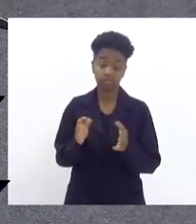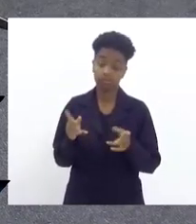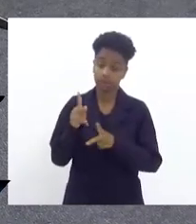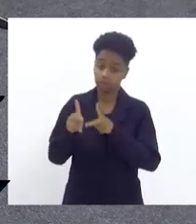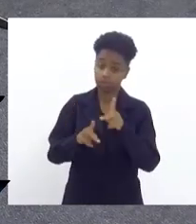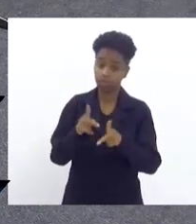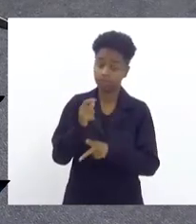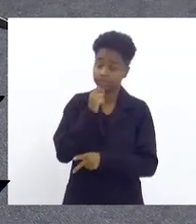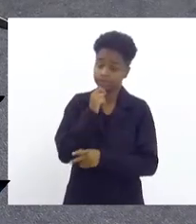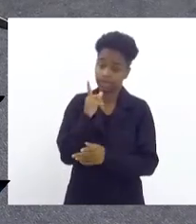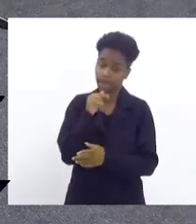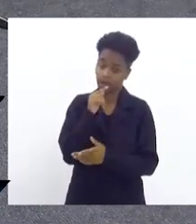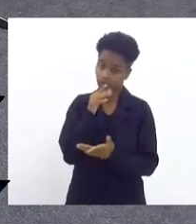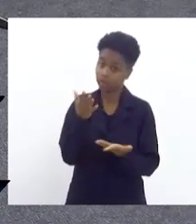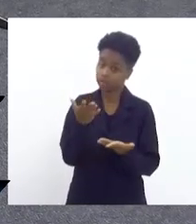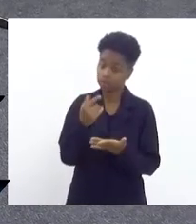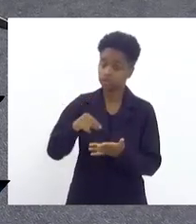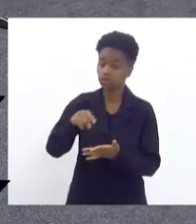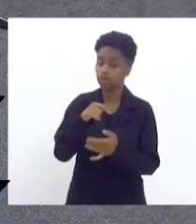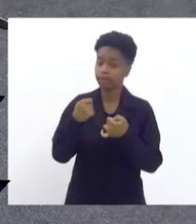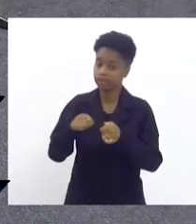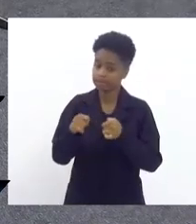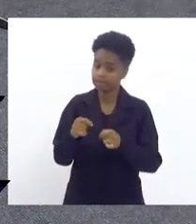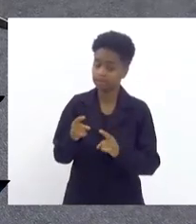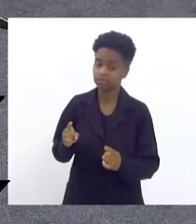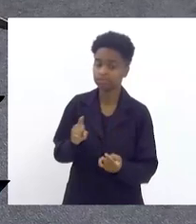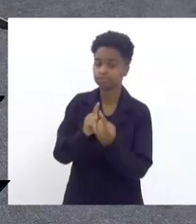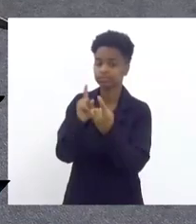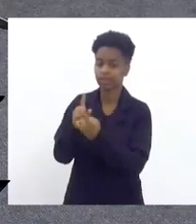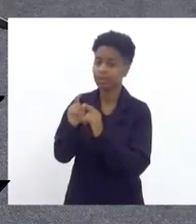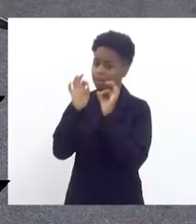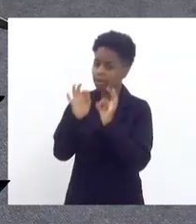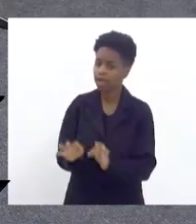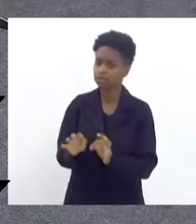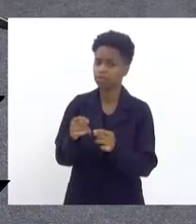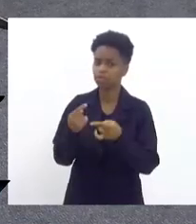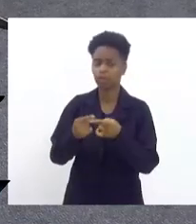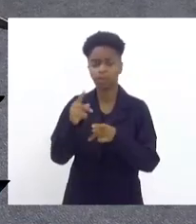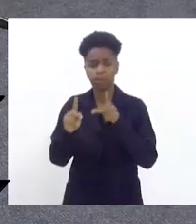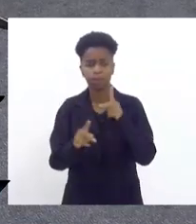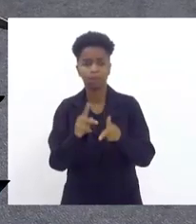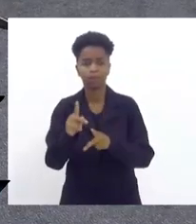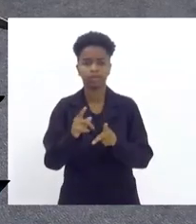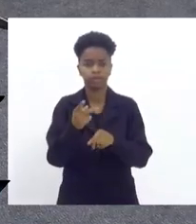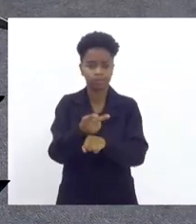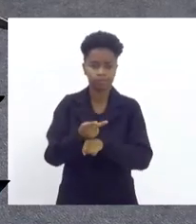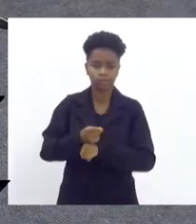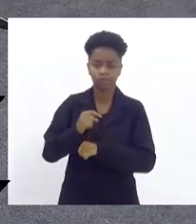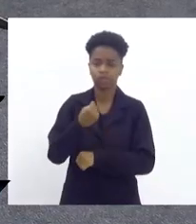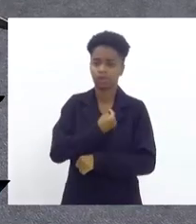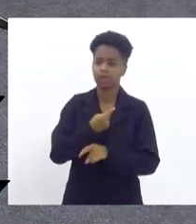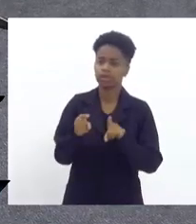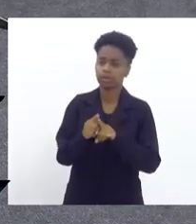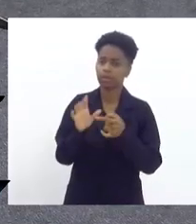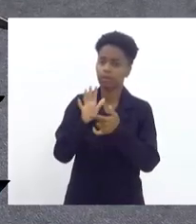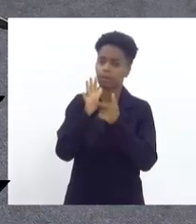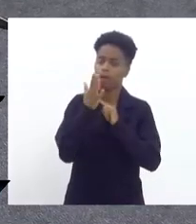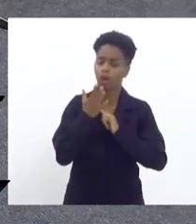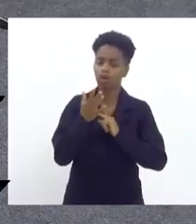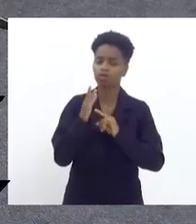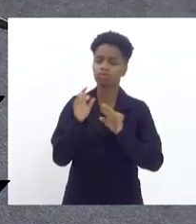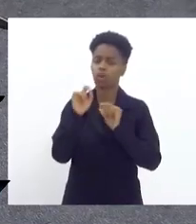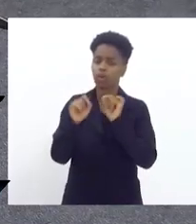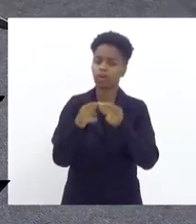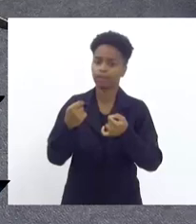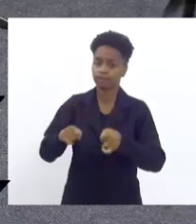população fica sem água então vamos fazer aqui uma audiência pública mas não é com força mesmo que a população nos procure traga todas as suas necessidades que essa